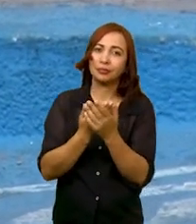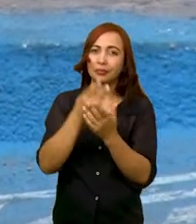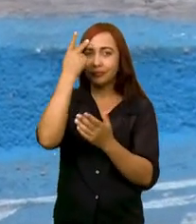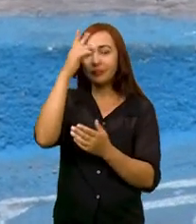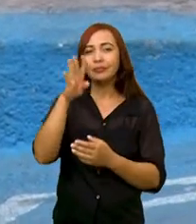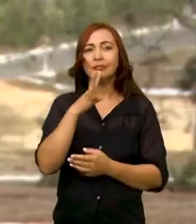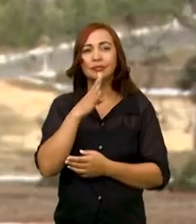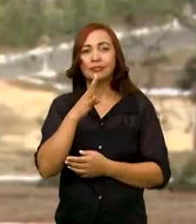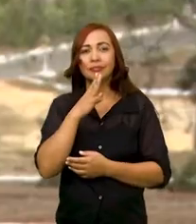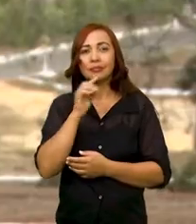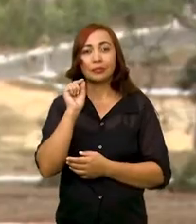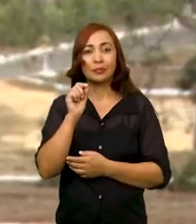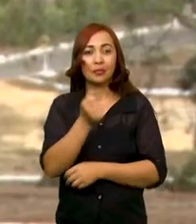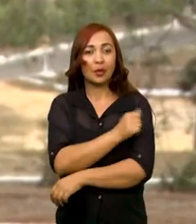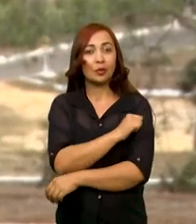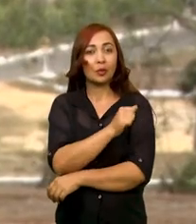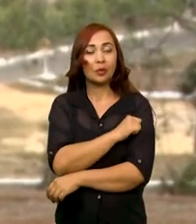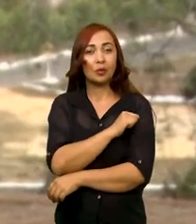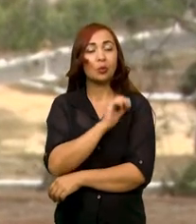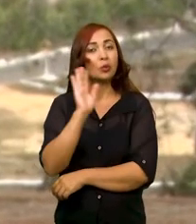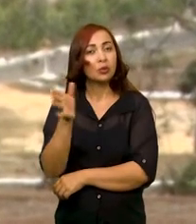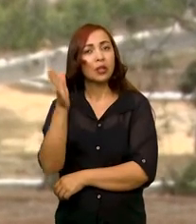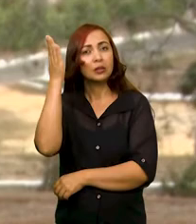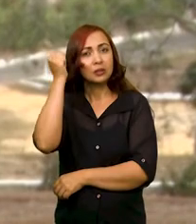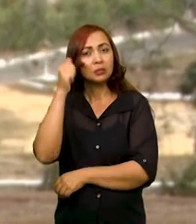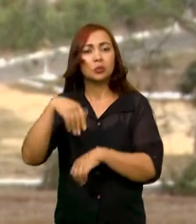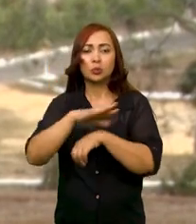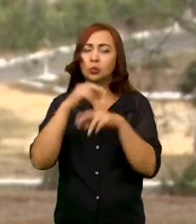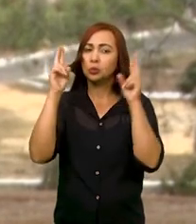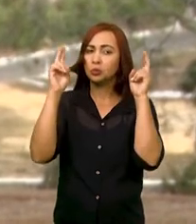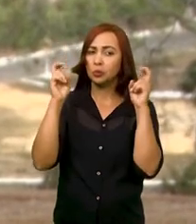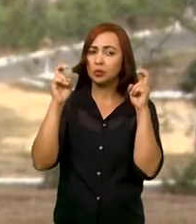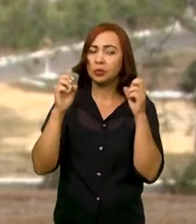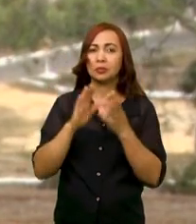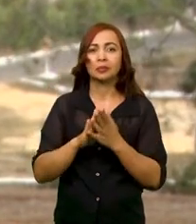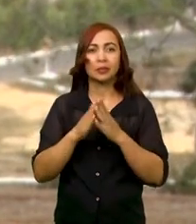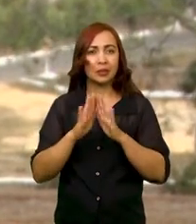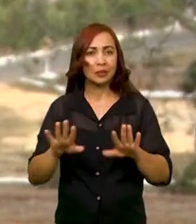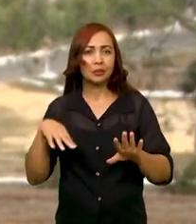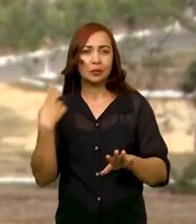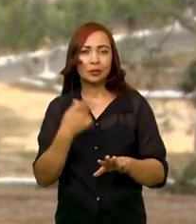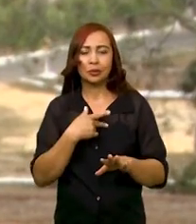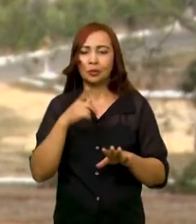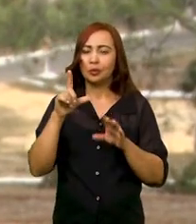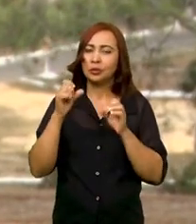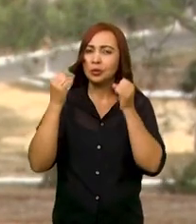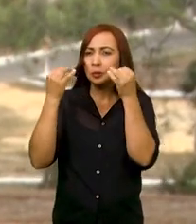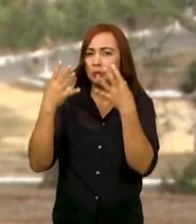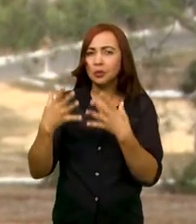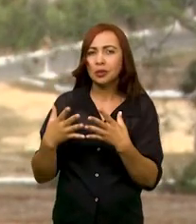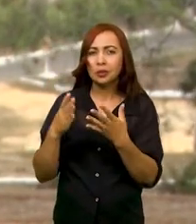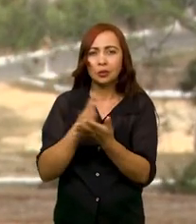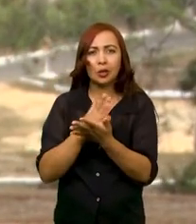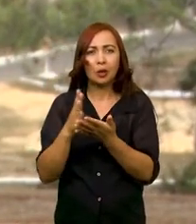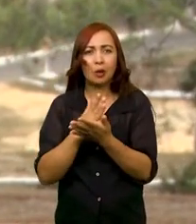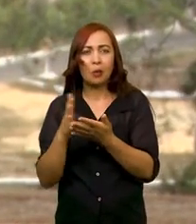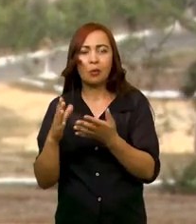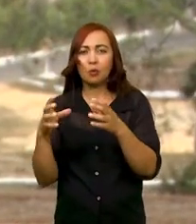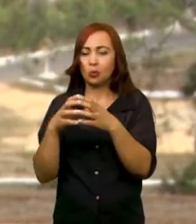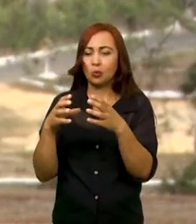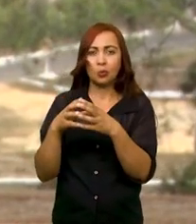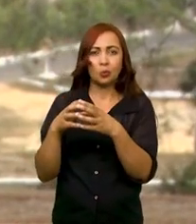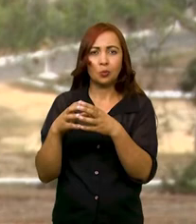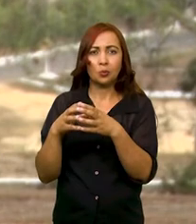animais. Então, primariamente, a gente foi à escola para a gente conhecer o que os estudantes